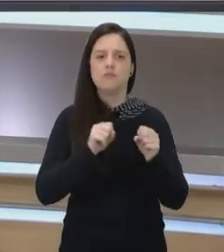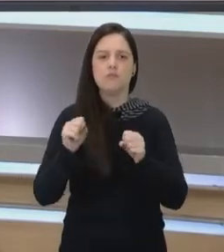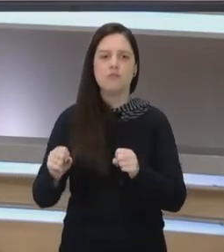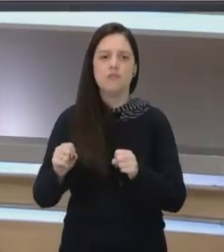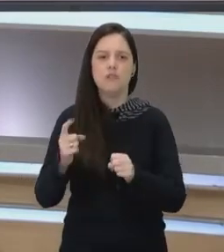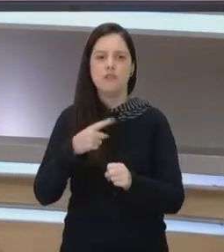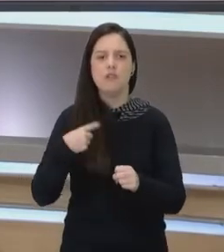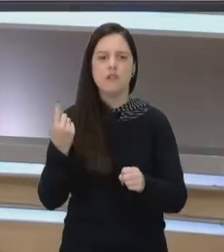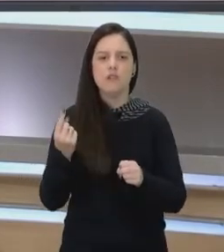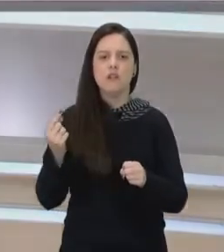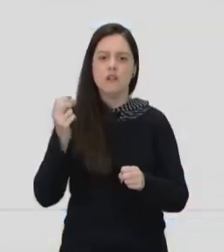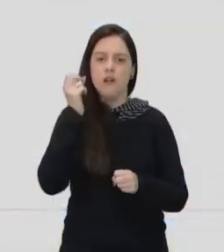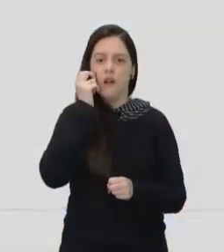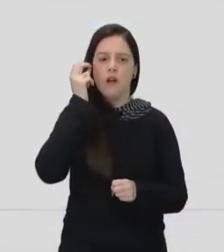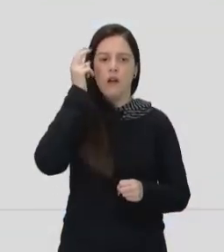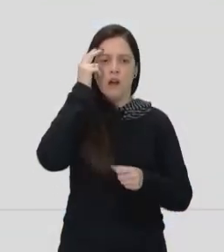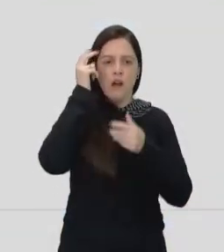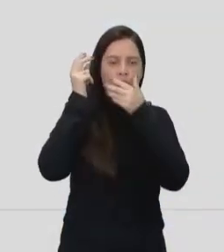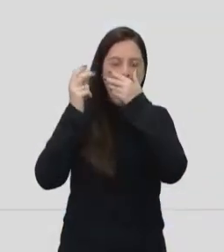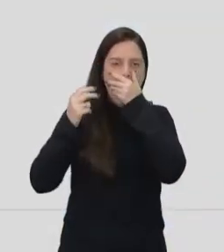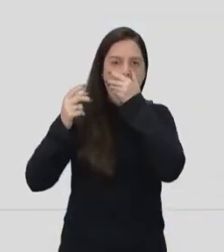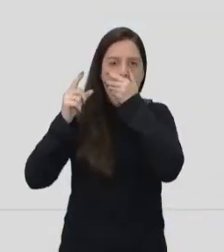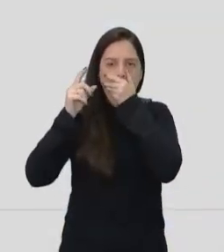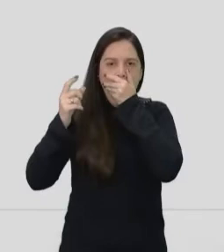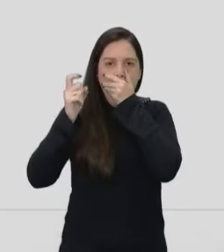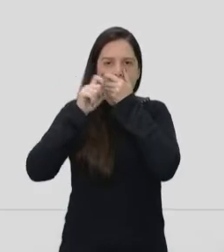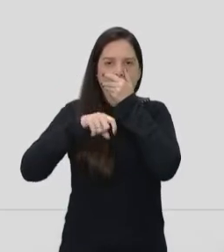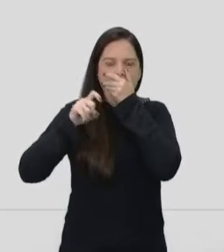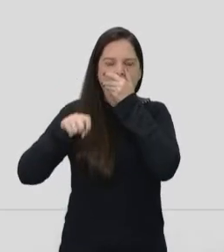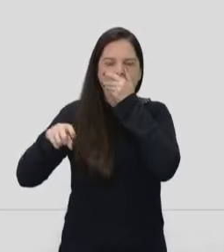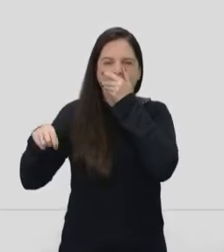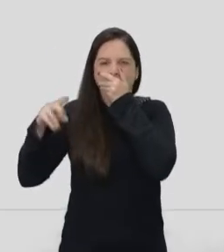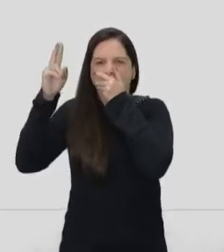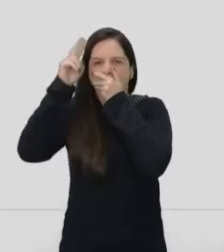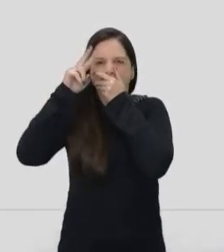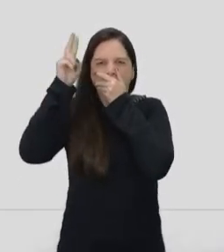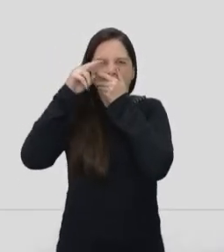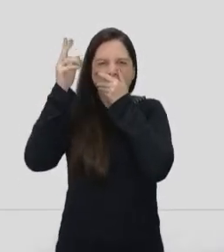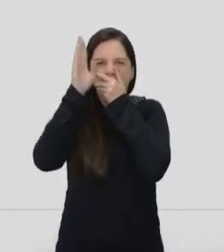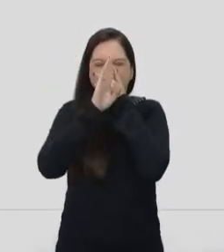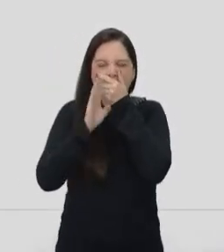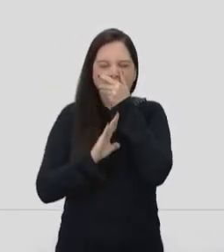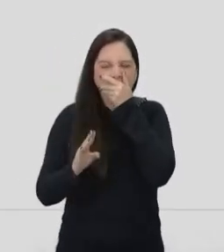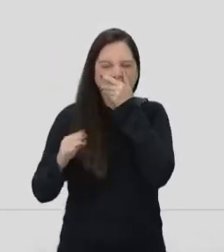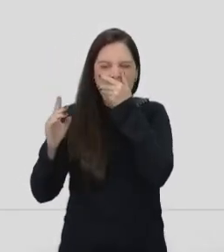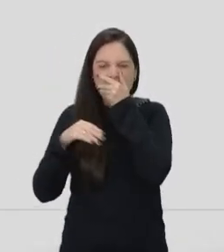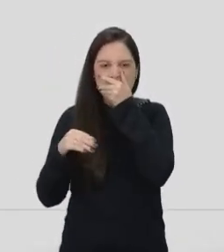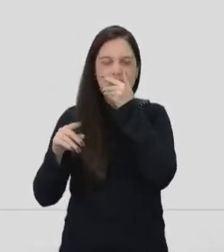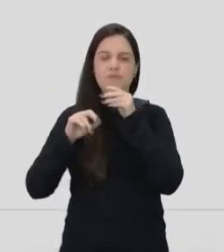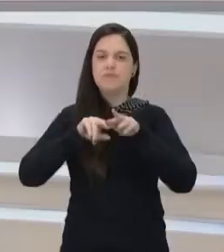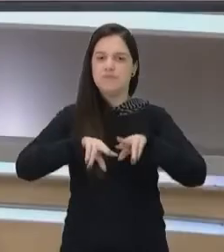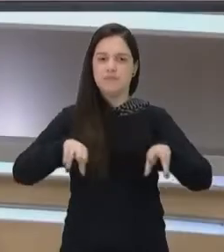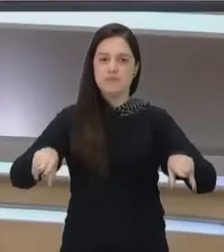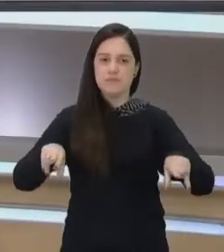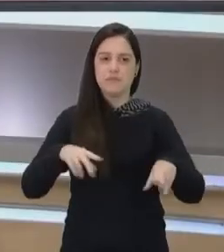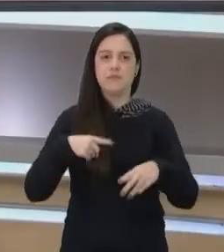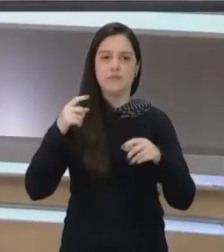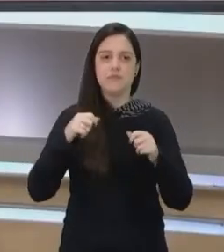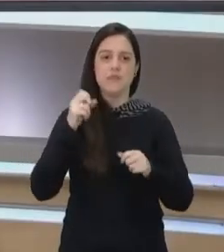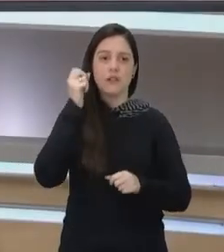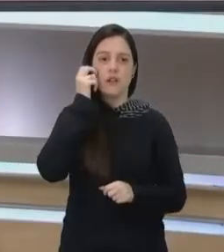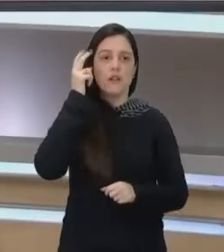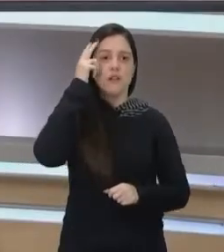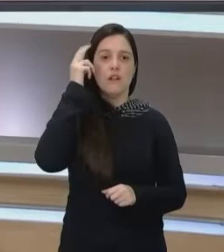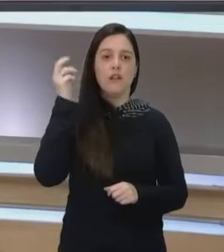o que a gente chama de cultura de estupro, lembrando que o Brasil, por si só, tem o histórico de uma cultura de